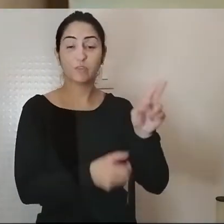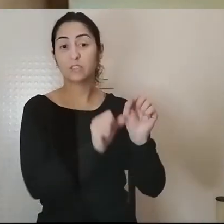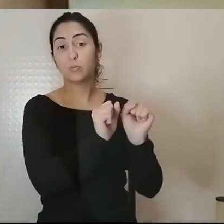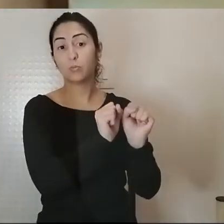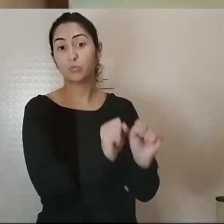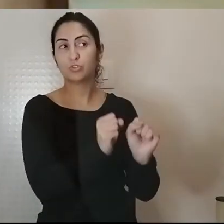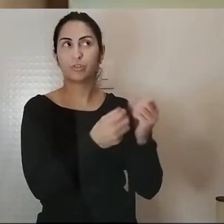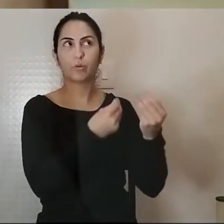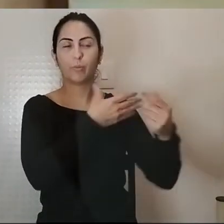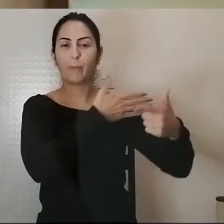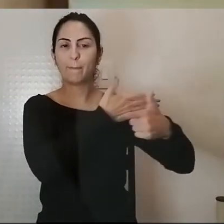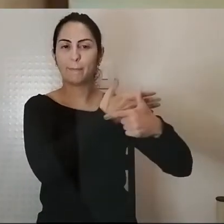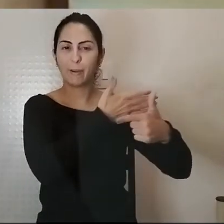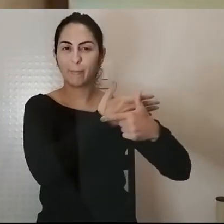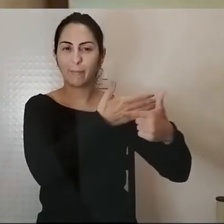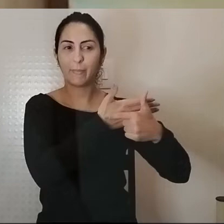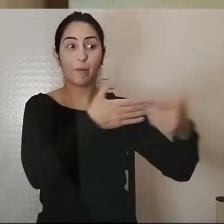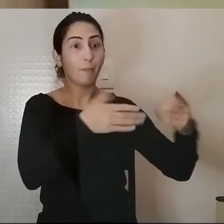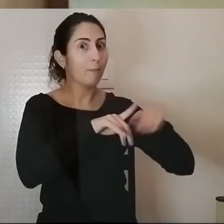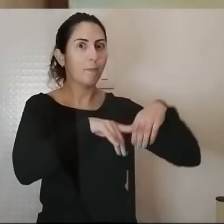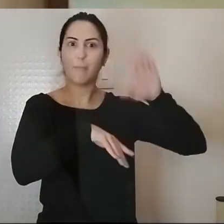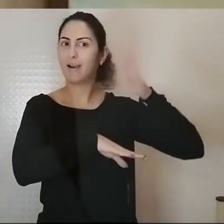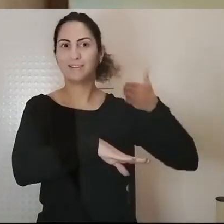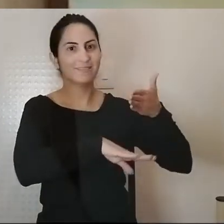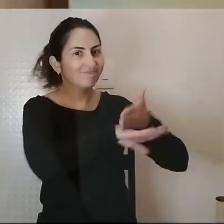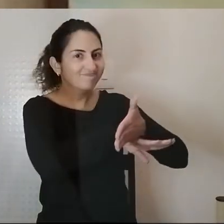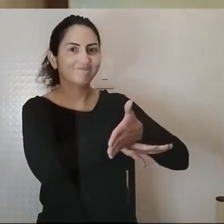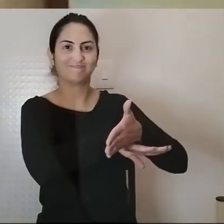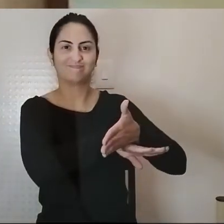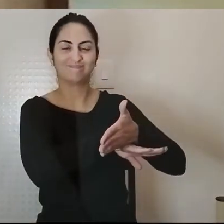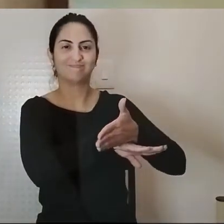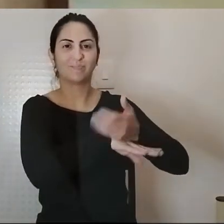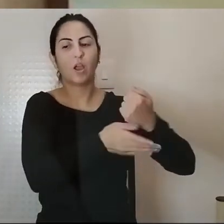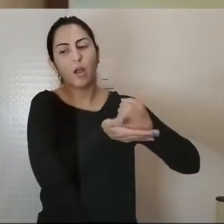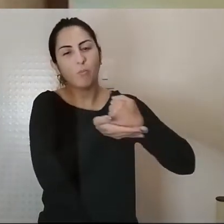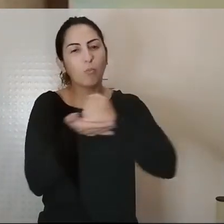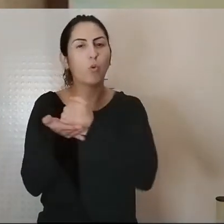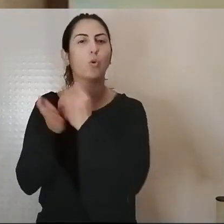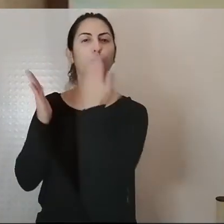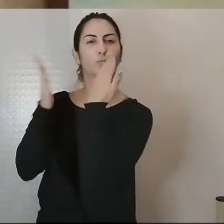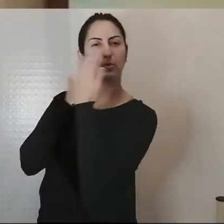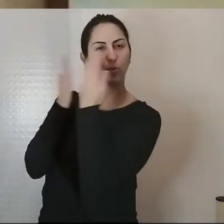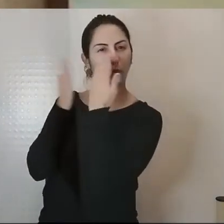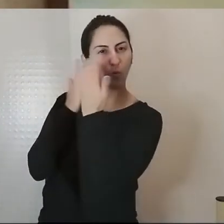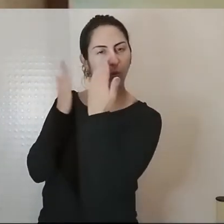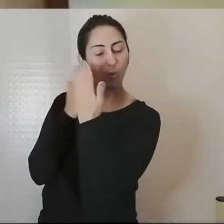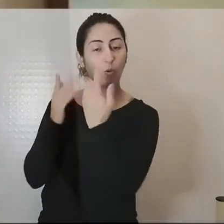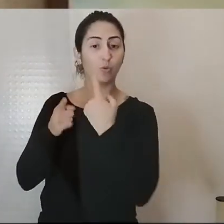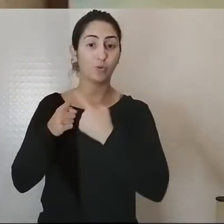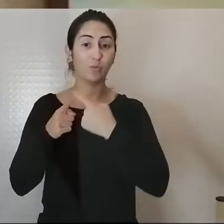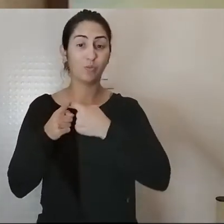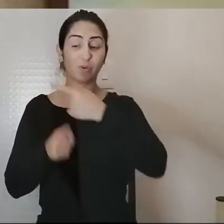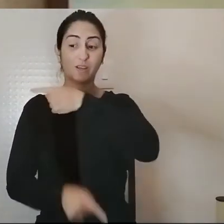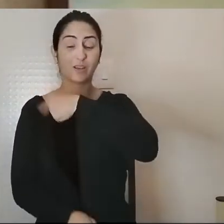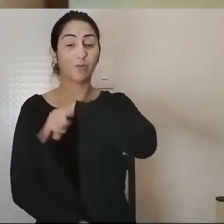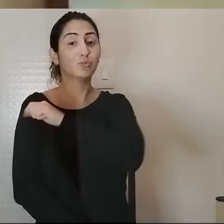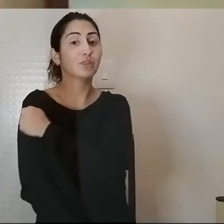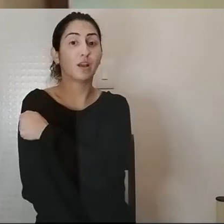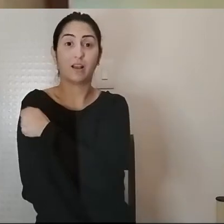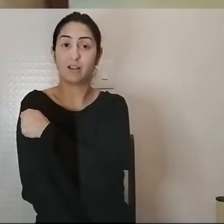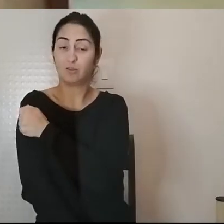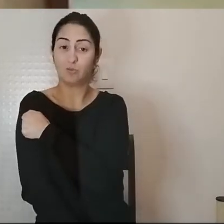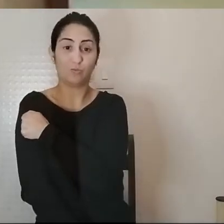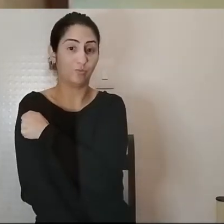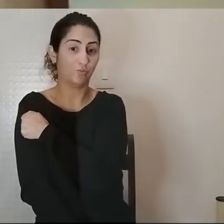um papel mais interventivo no apoio psicológico para os estudantes que se encontram temporaneamente a